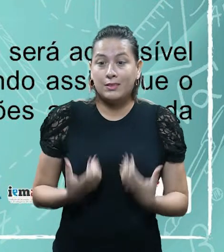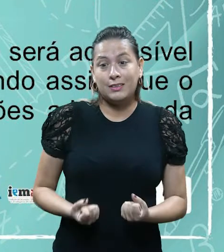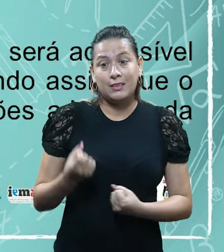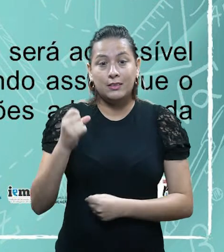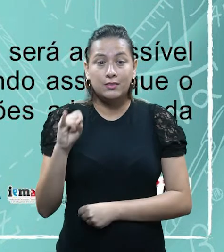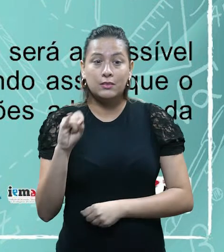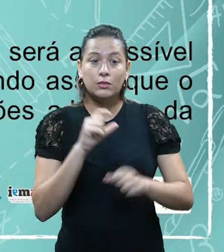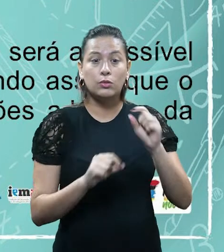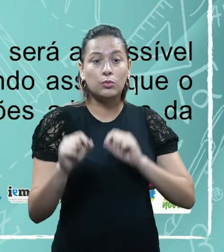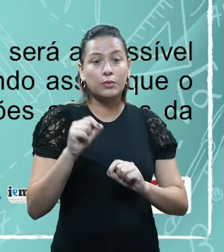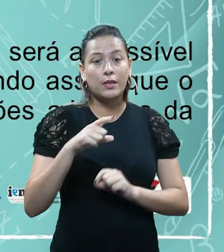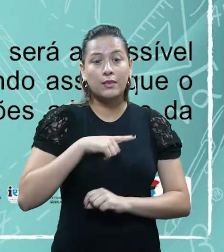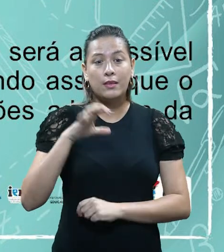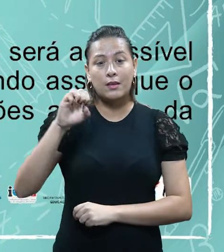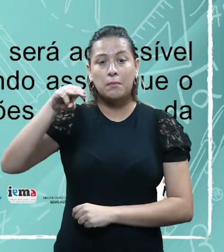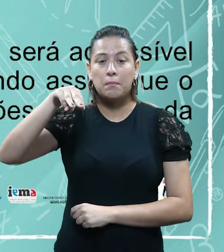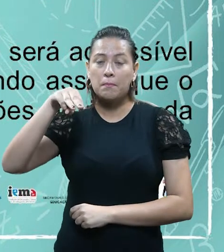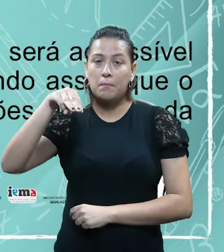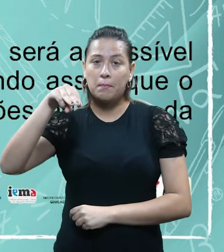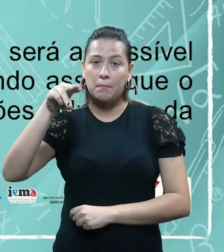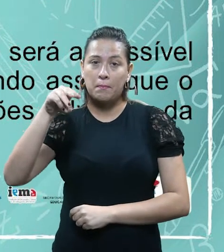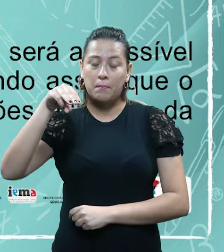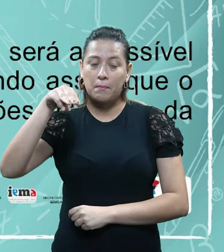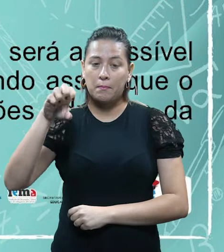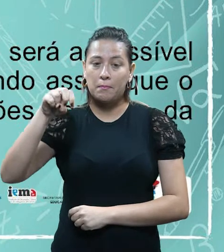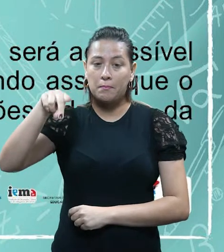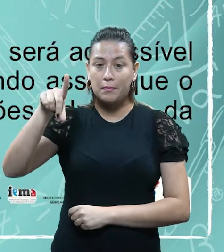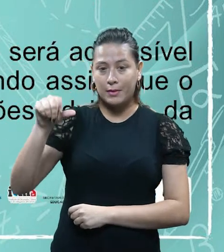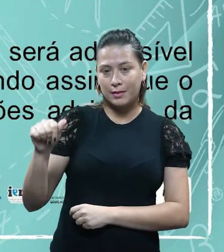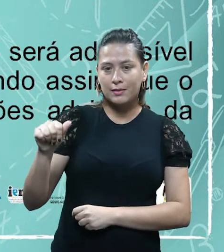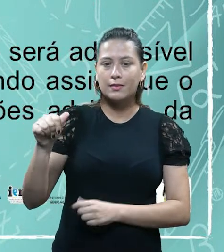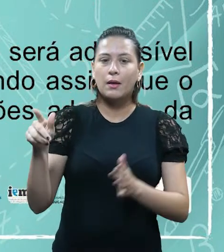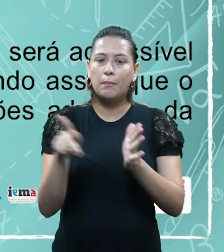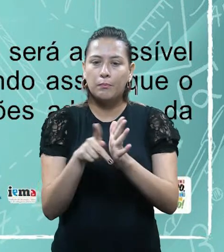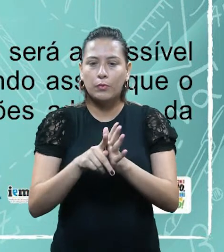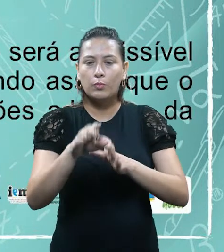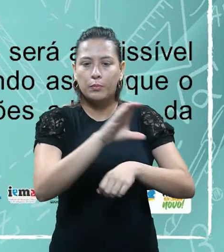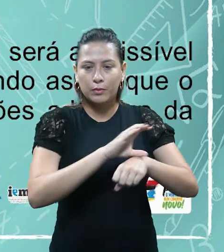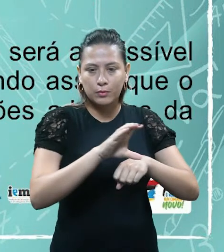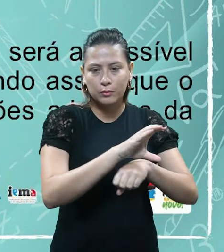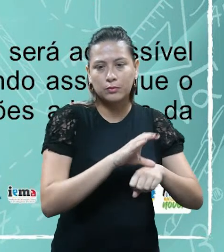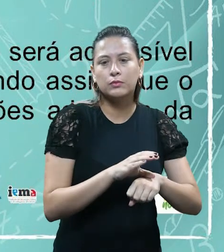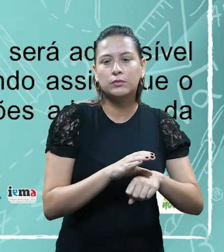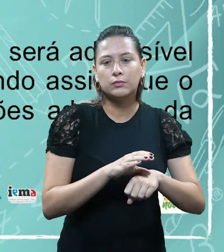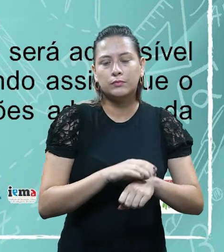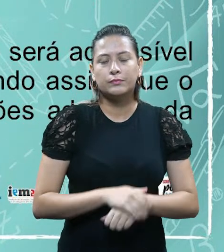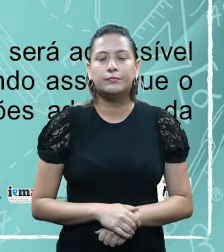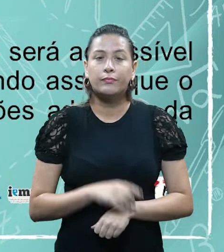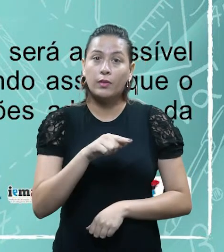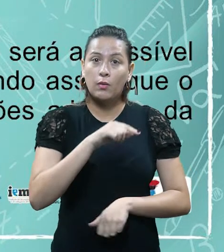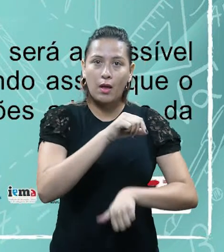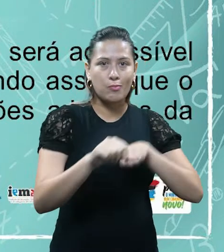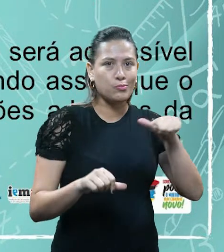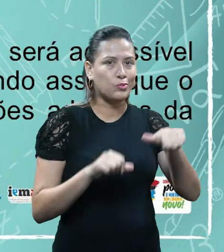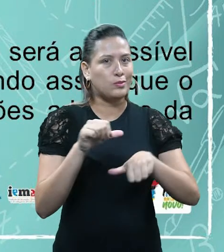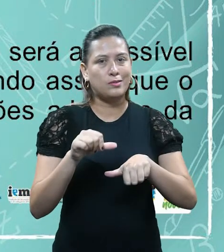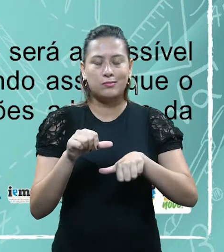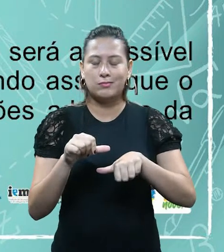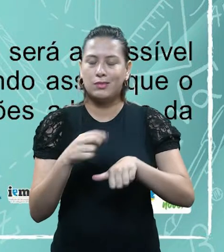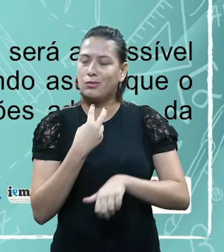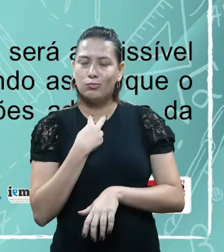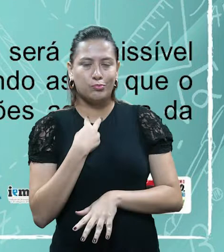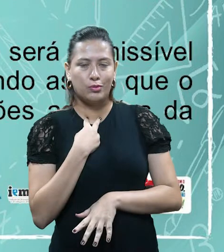justamente por meio de emenda constitucional. Se não for por um meio de emenda constitucional, aquela alteração, ela não vai poder